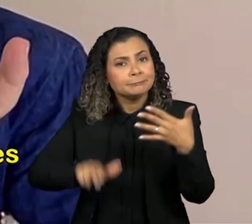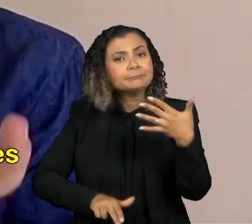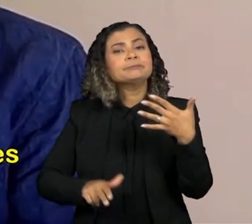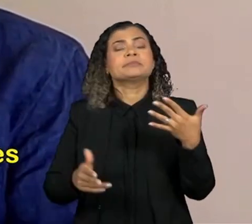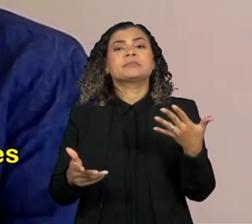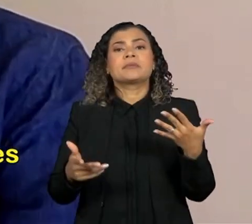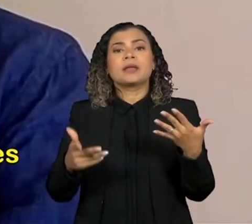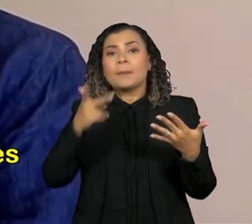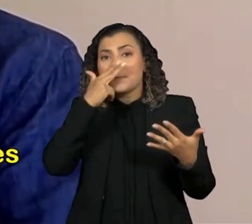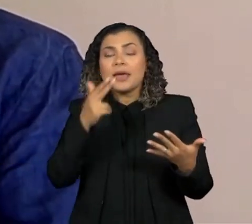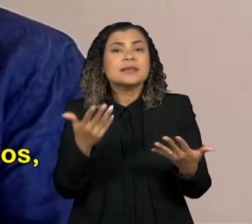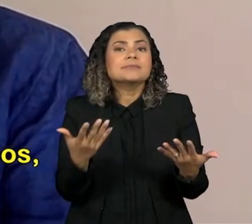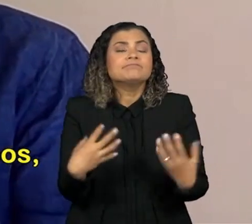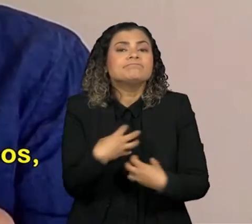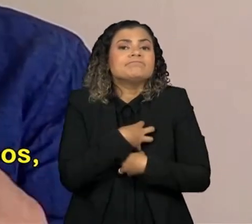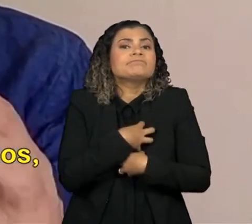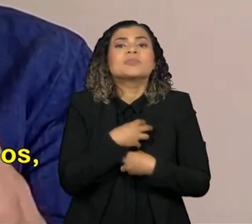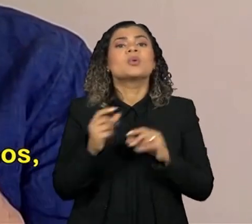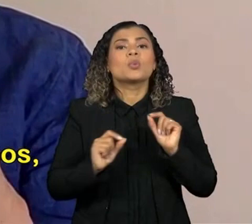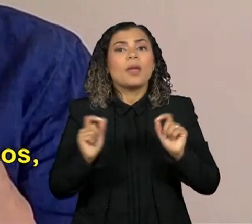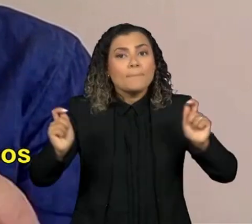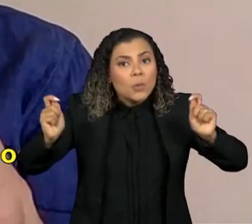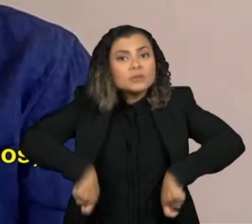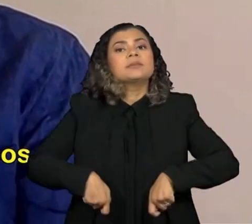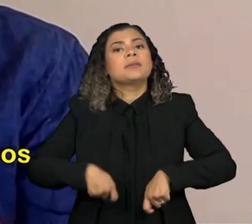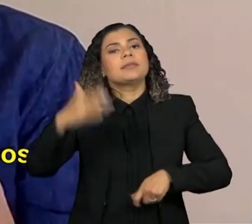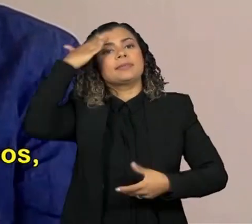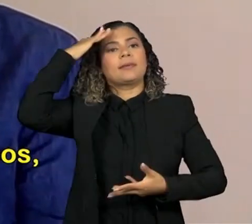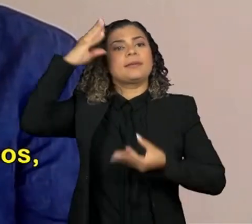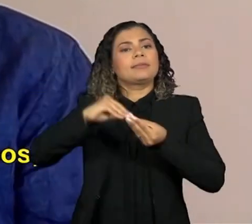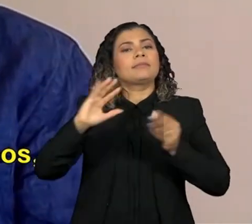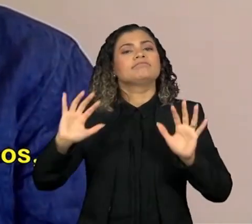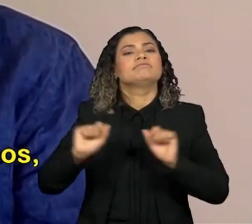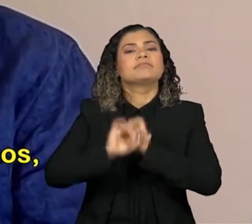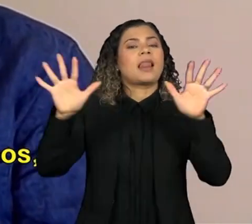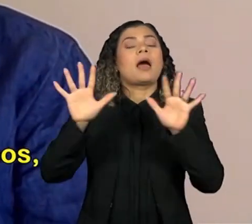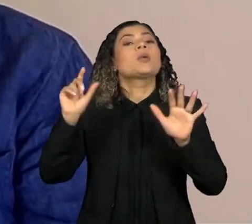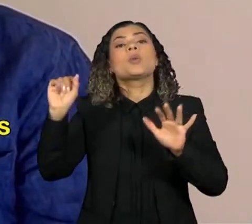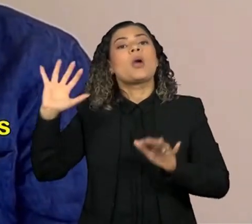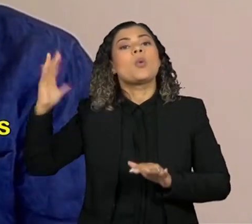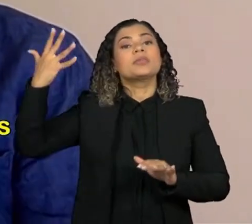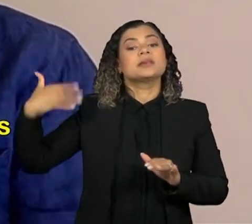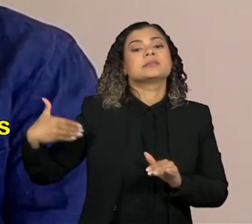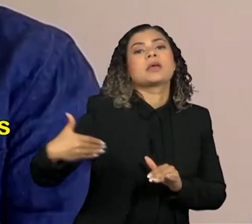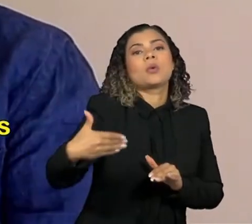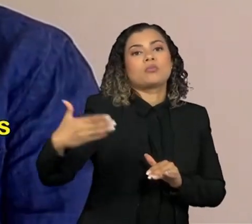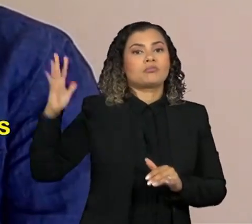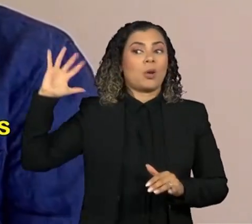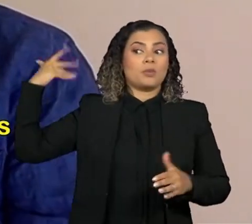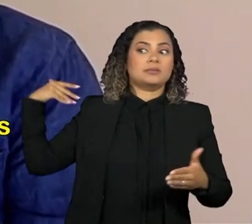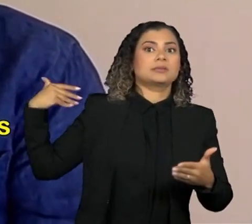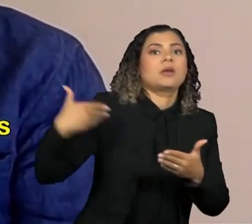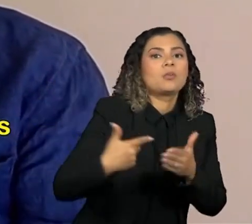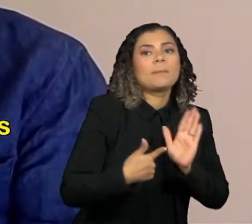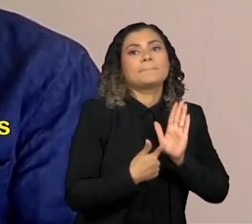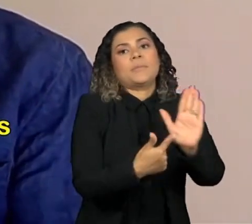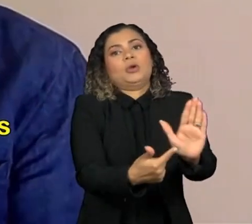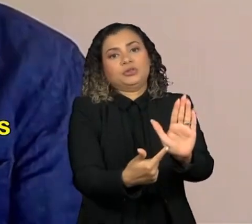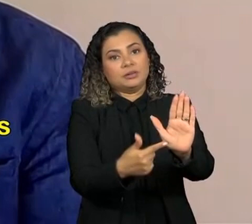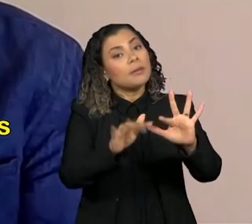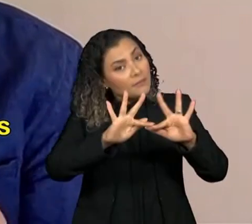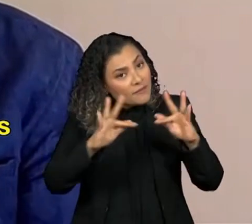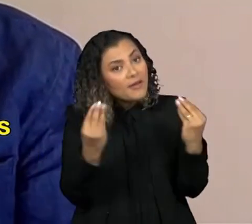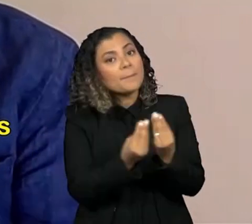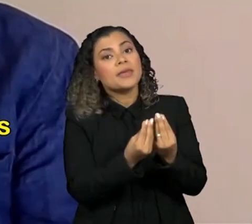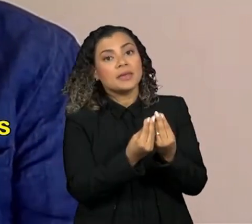com películas e miniseries que nos permitam entender de uma forma razonável os problemas públicos e onde as diferentes partes, ou as diferentes partes das